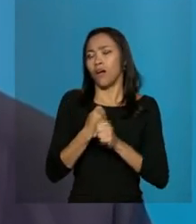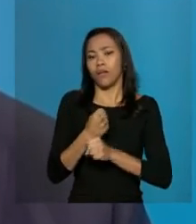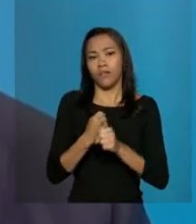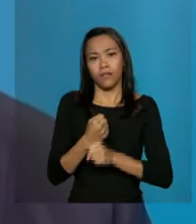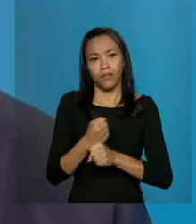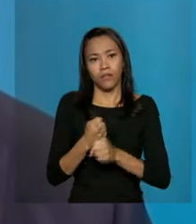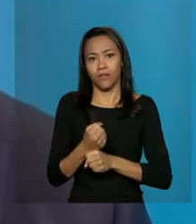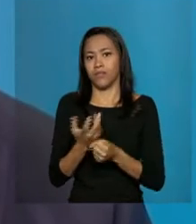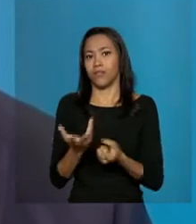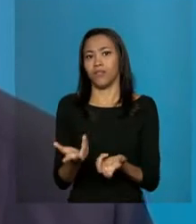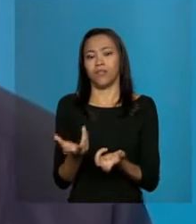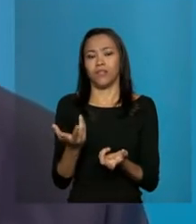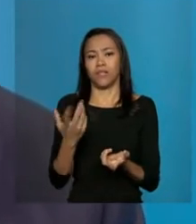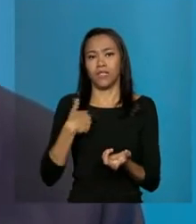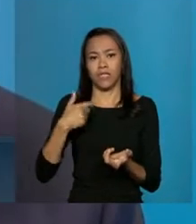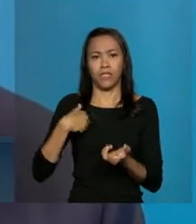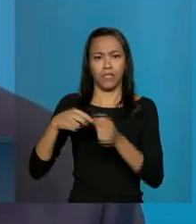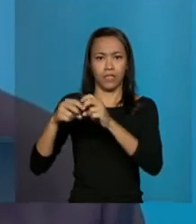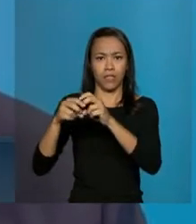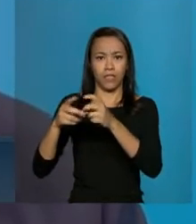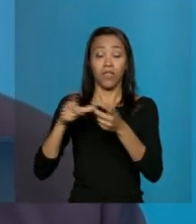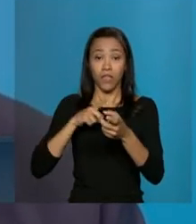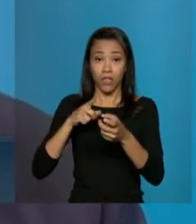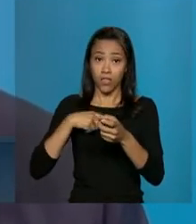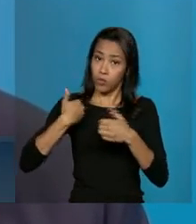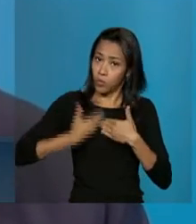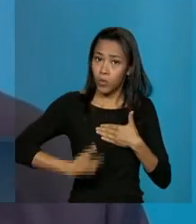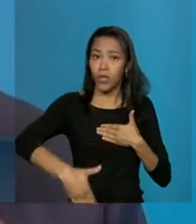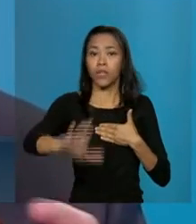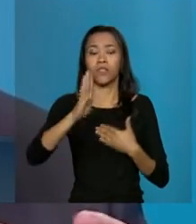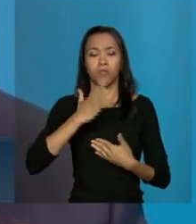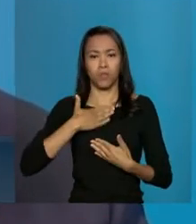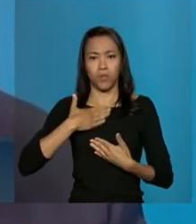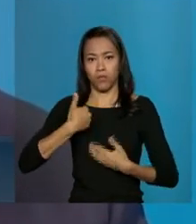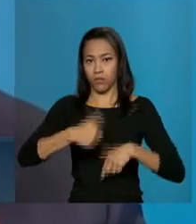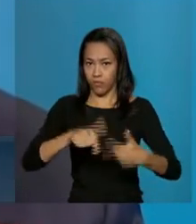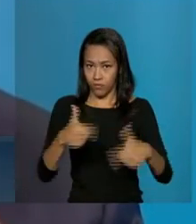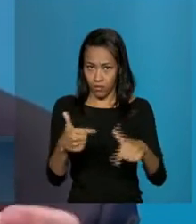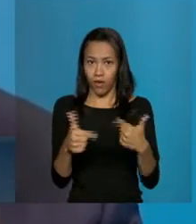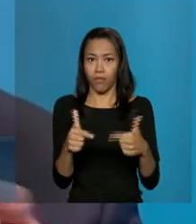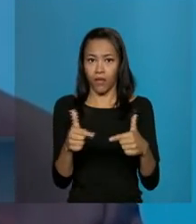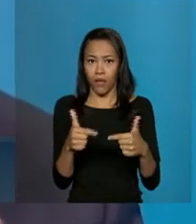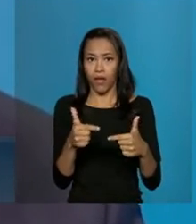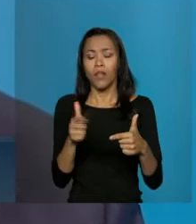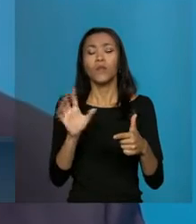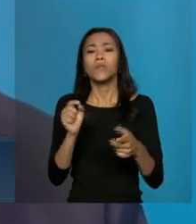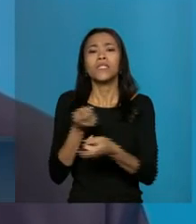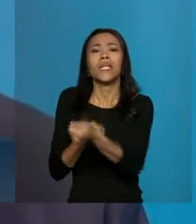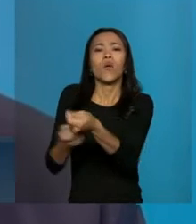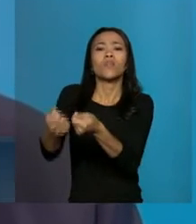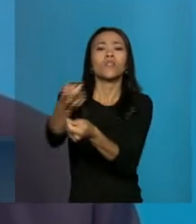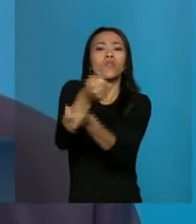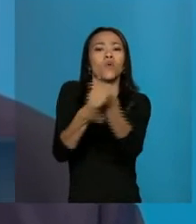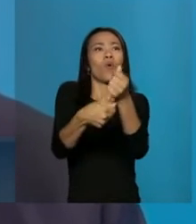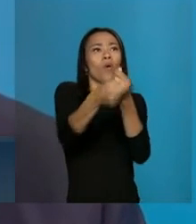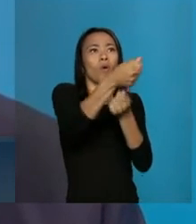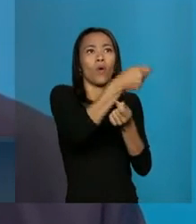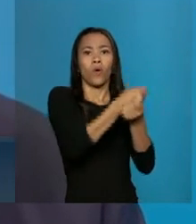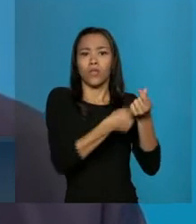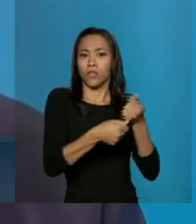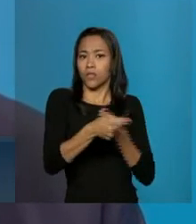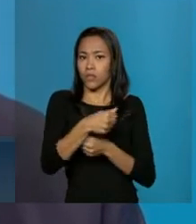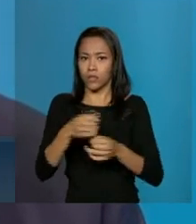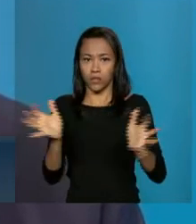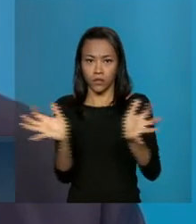contenciosos e mesmo durante as minhas atuações nas negociações comerciais, eu me